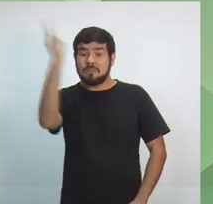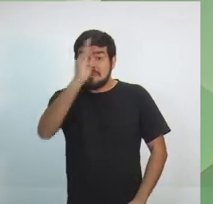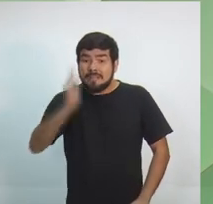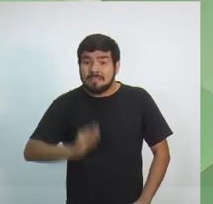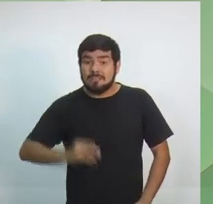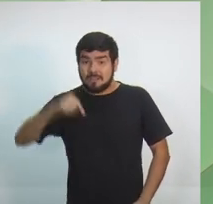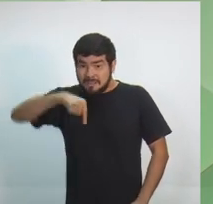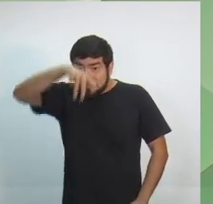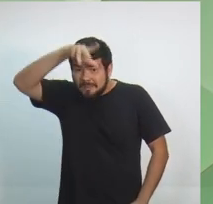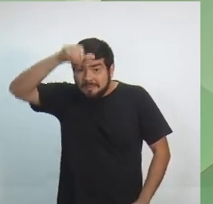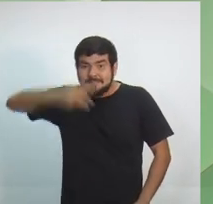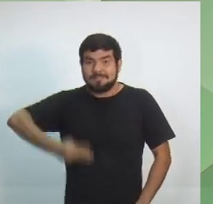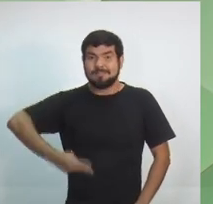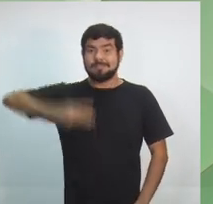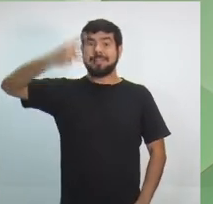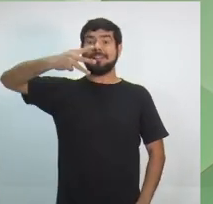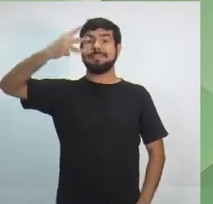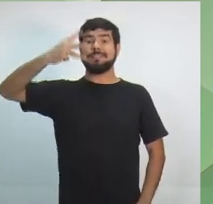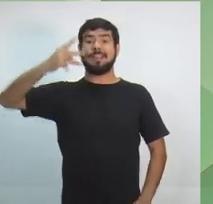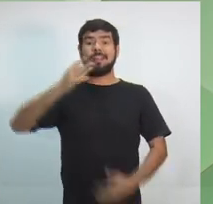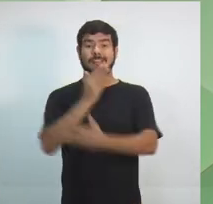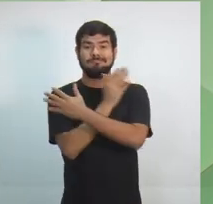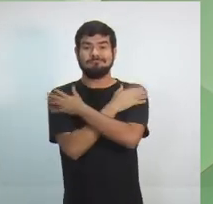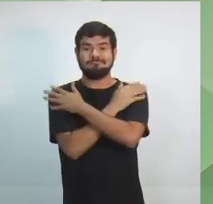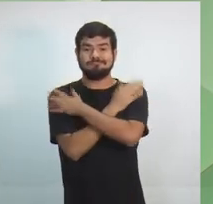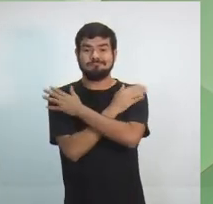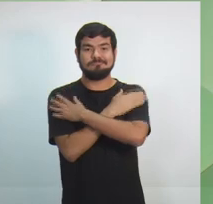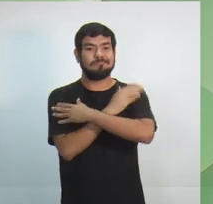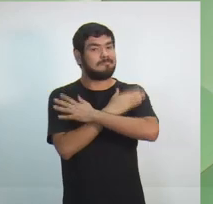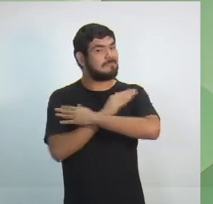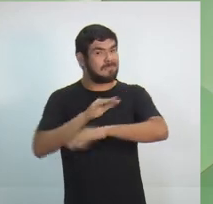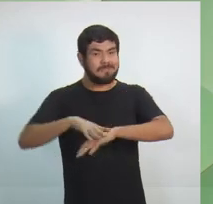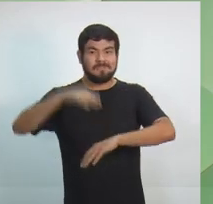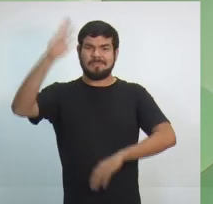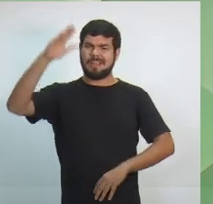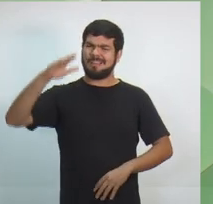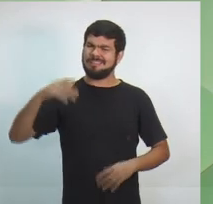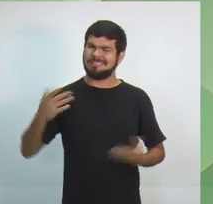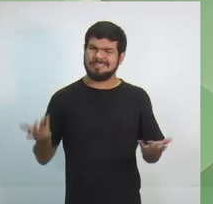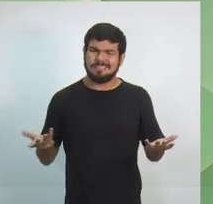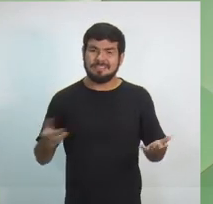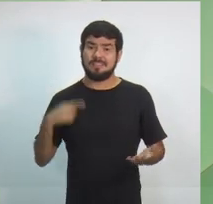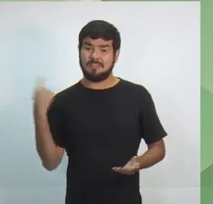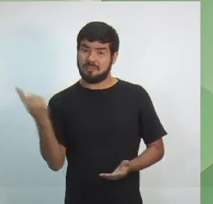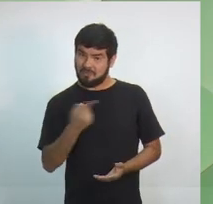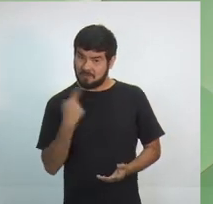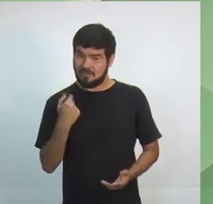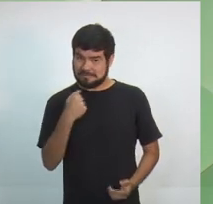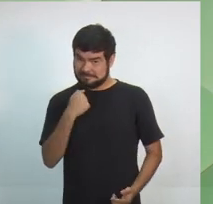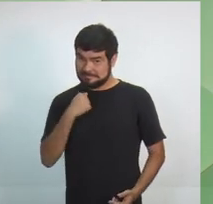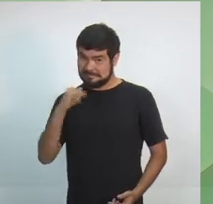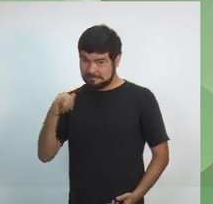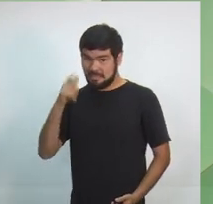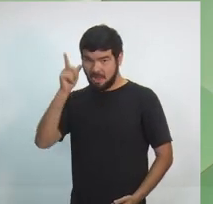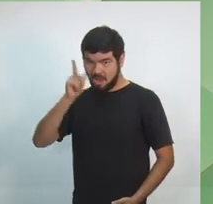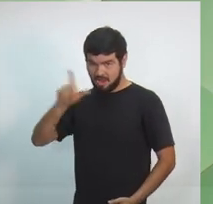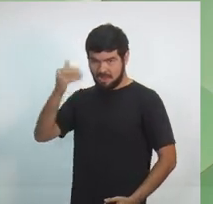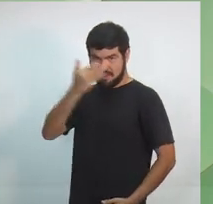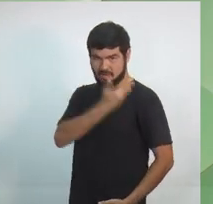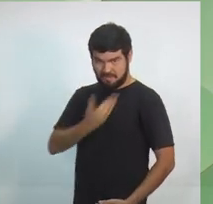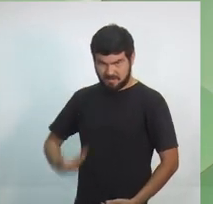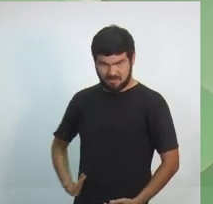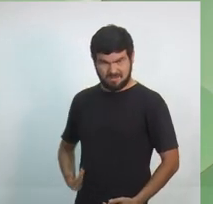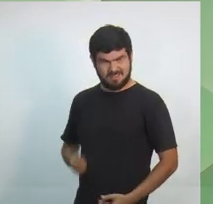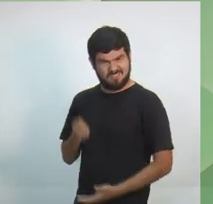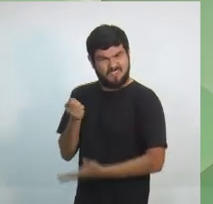redundante eu ficar falando aqui que nós temos potenciais. Nós vamos, enquanto governador, fortalecer o sistema Zona Franca de Manaus.